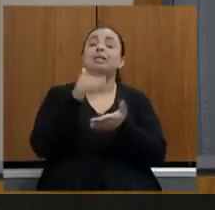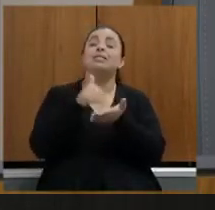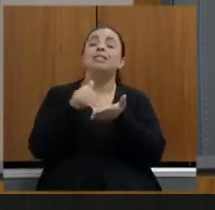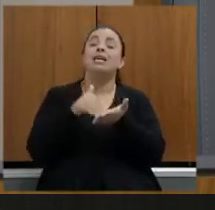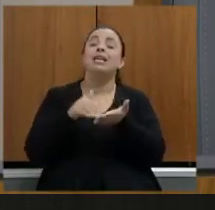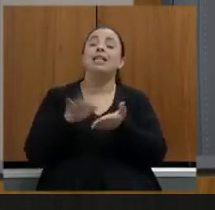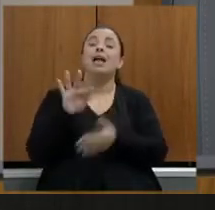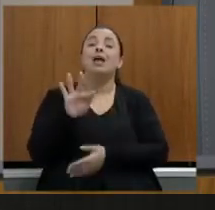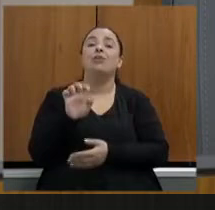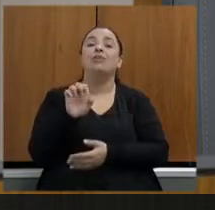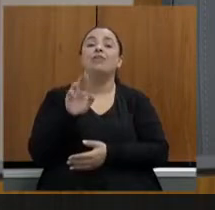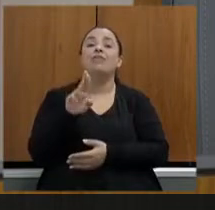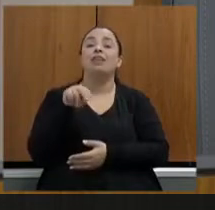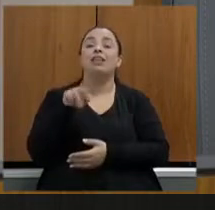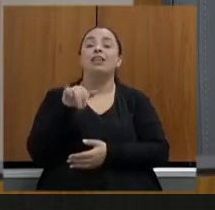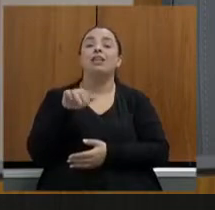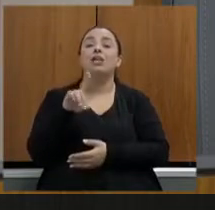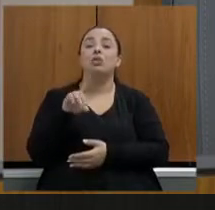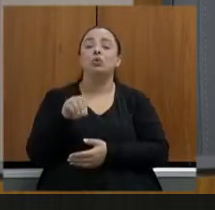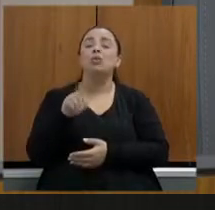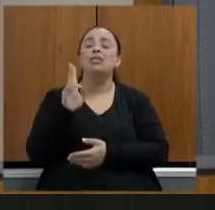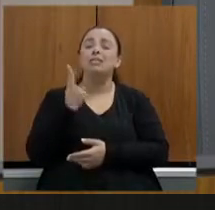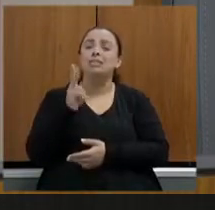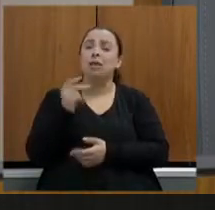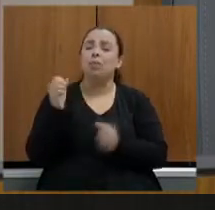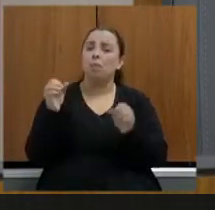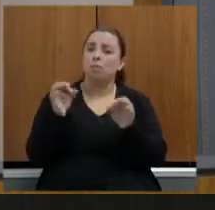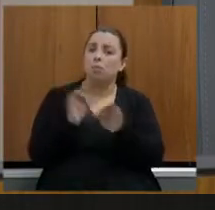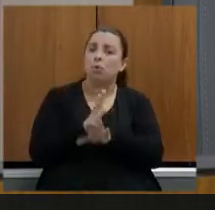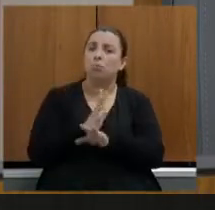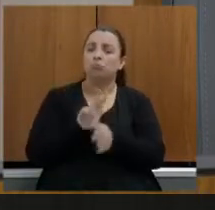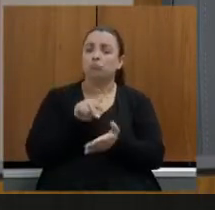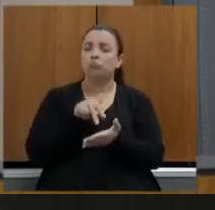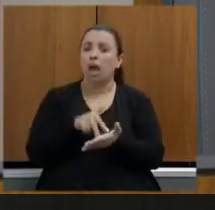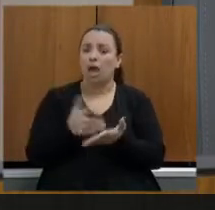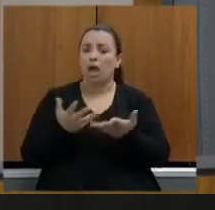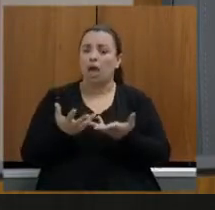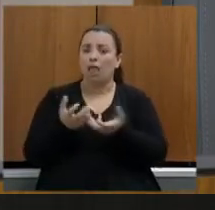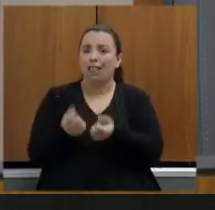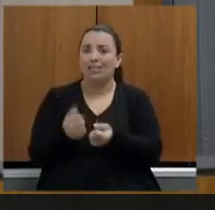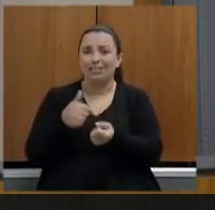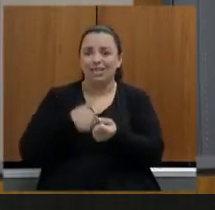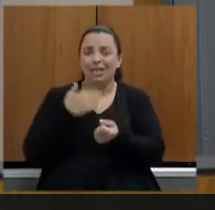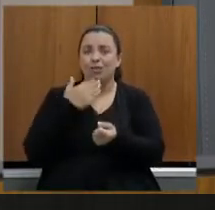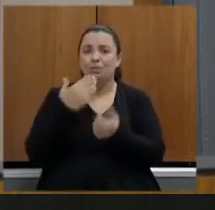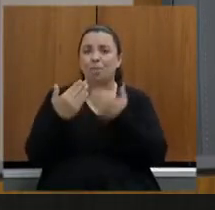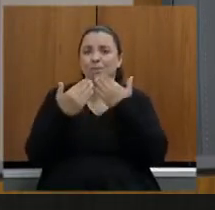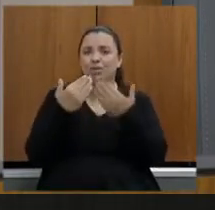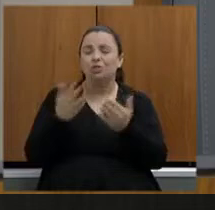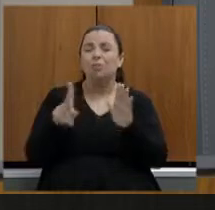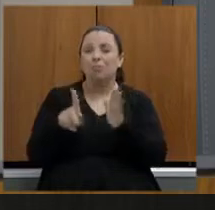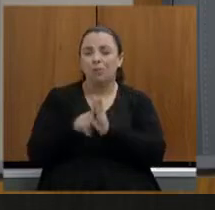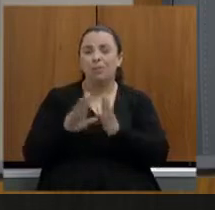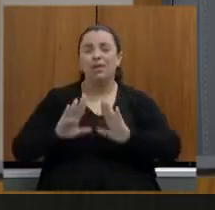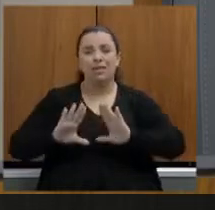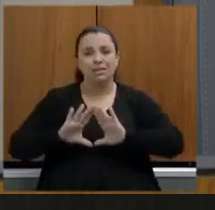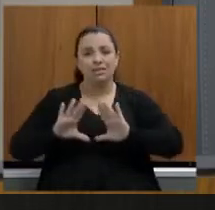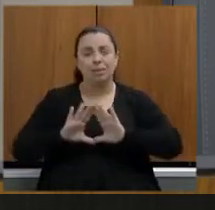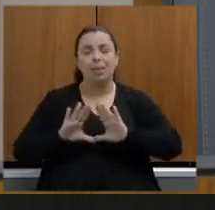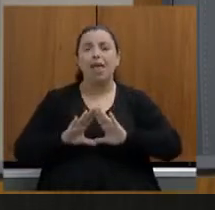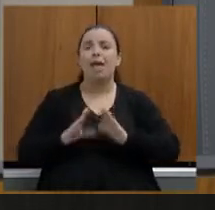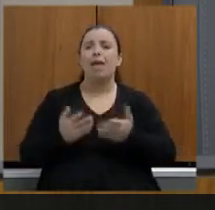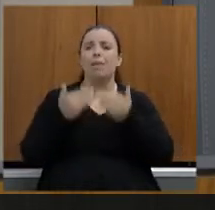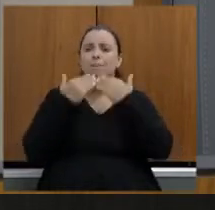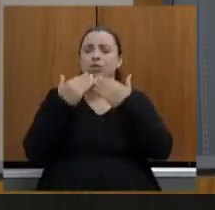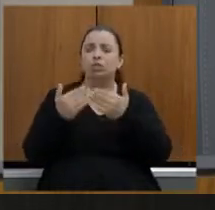prontamente sempre tem atendido essa casa né presidente assim com uma boa vontade com os esclarecimentos acompanhados